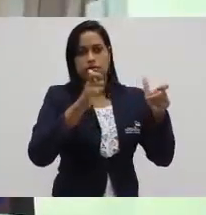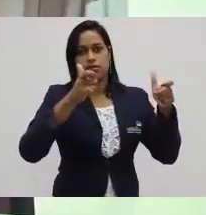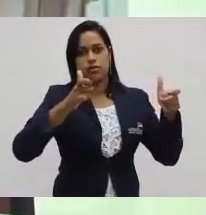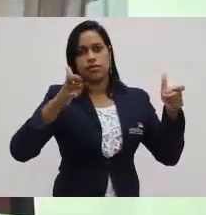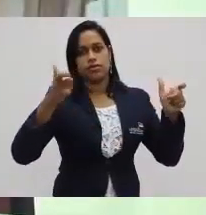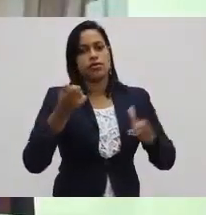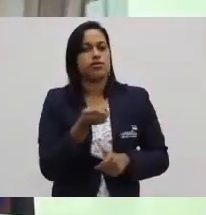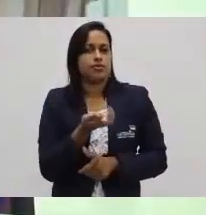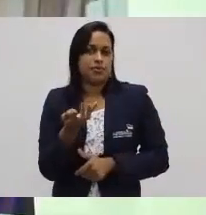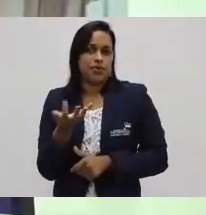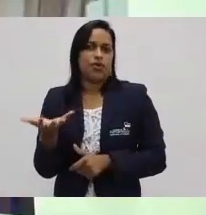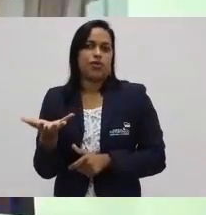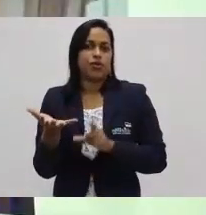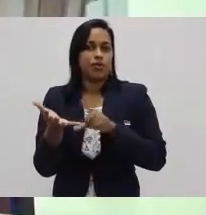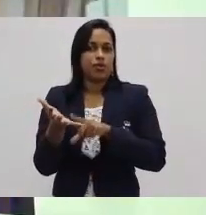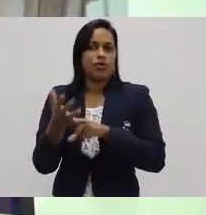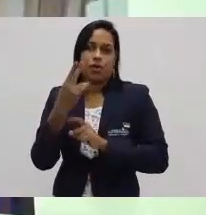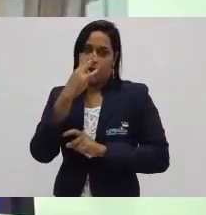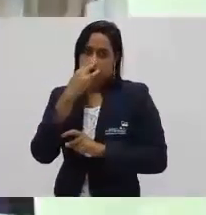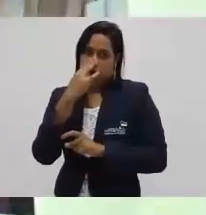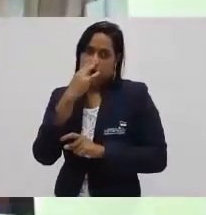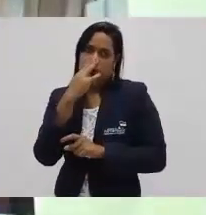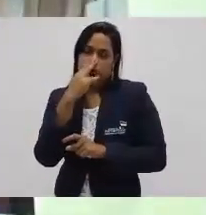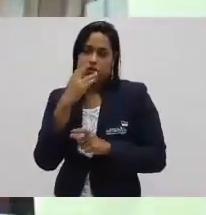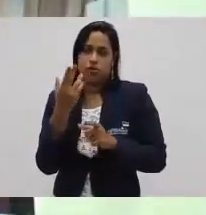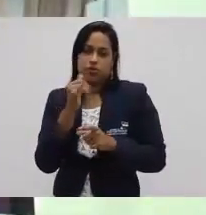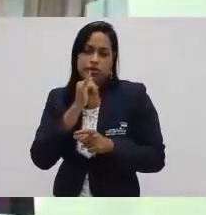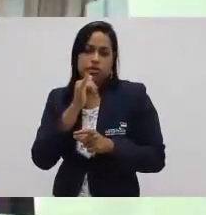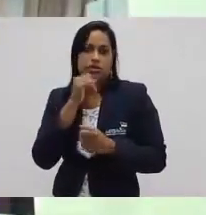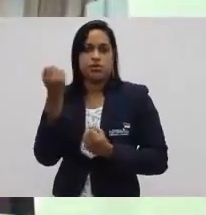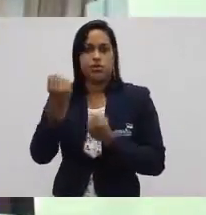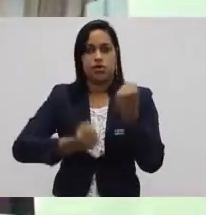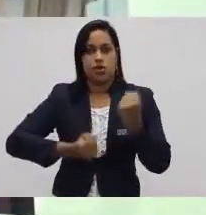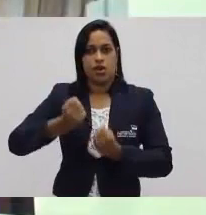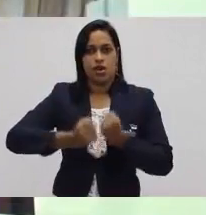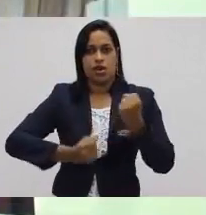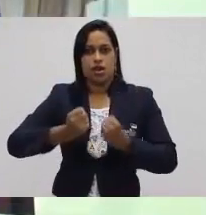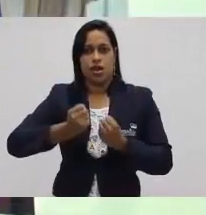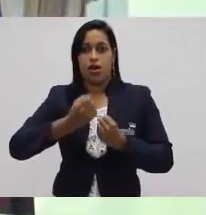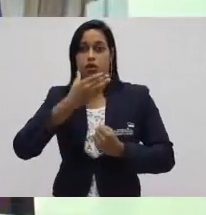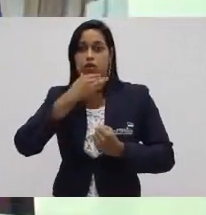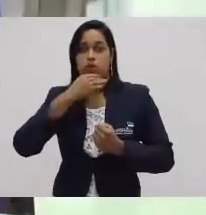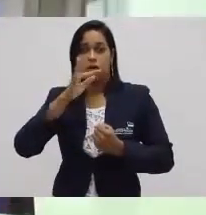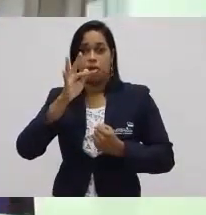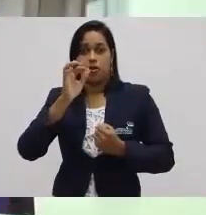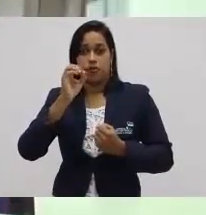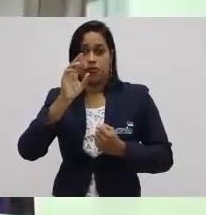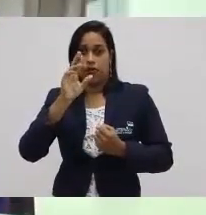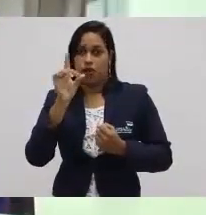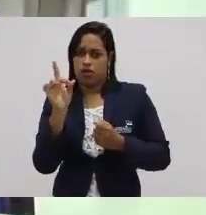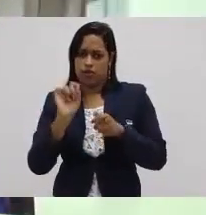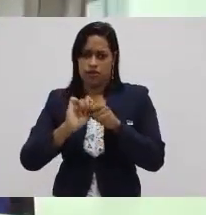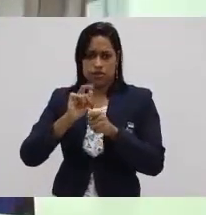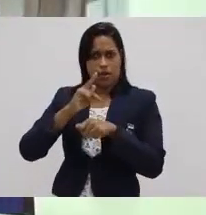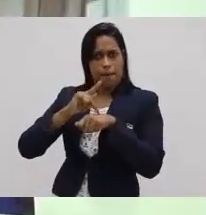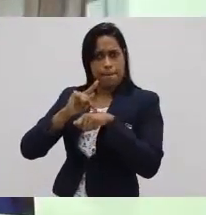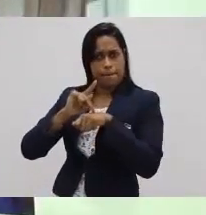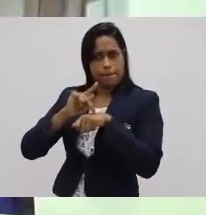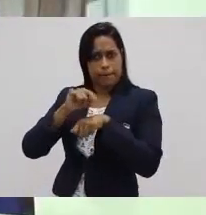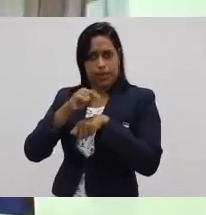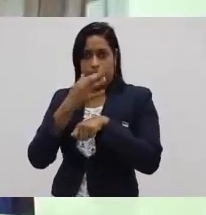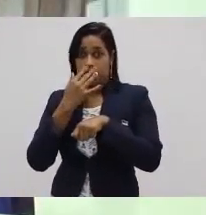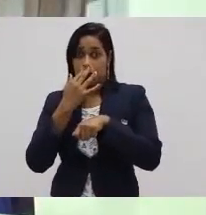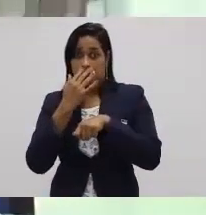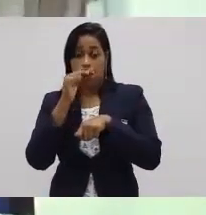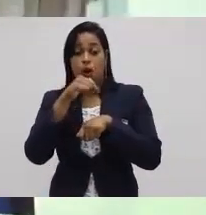produtos para aquele mesmo item. Por exemplo, o carro que Ford só fazia preto, aqui no STP, no